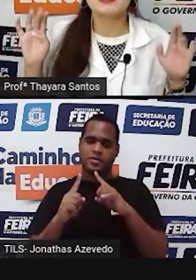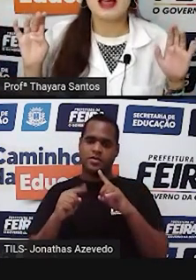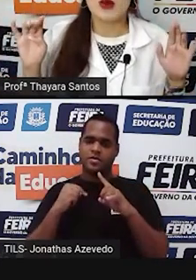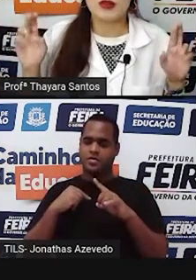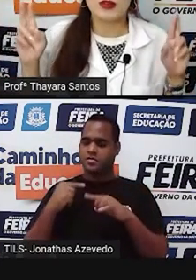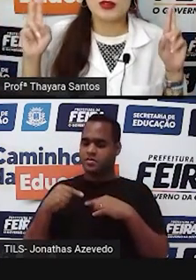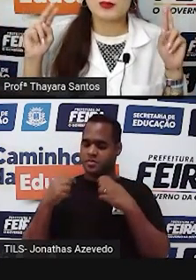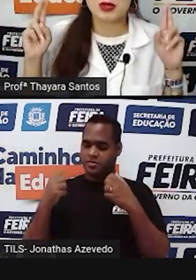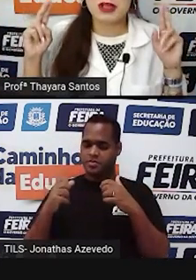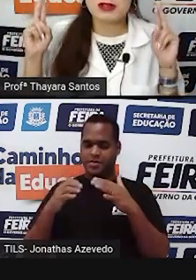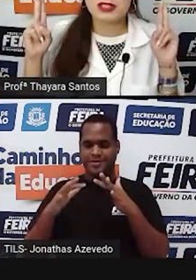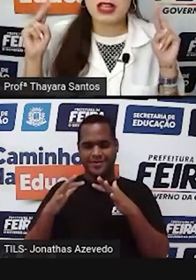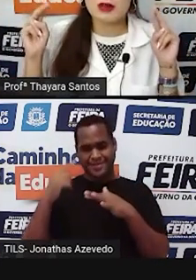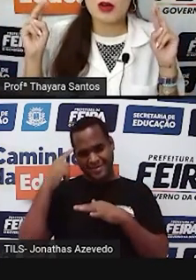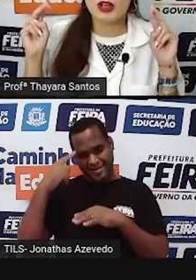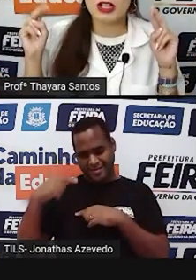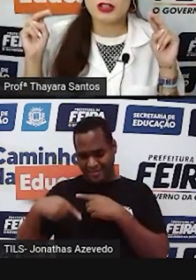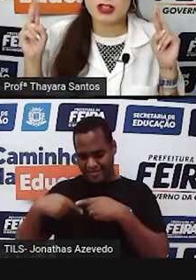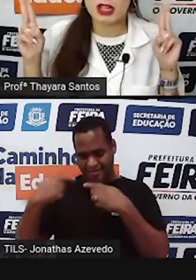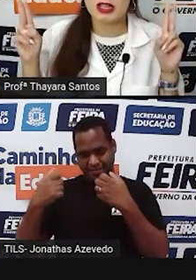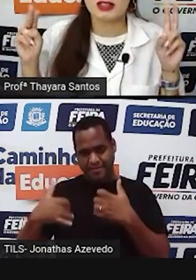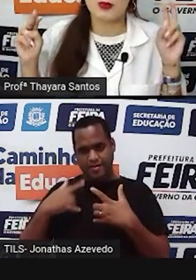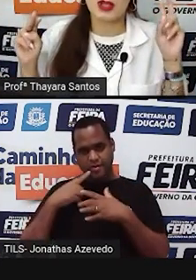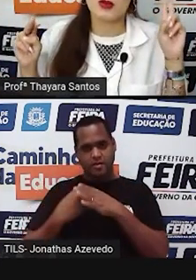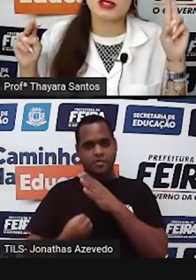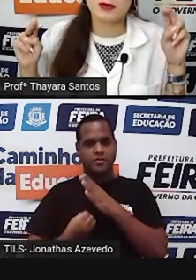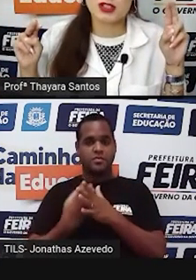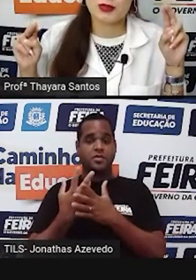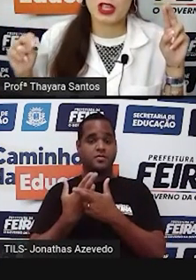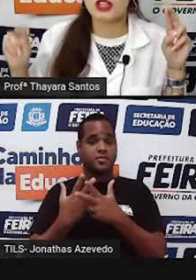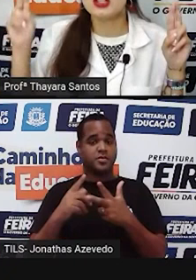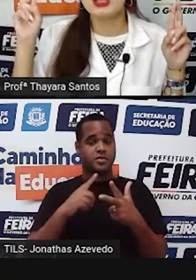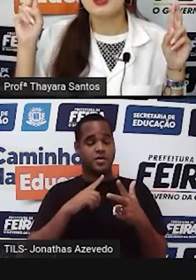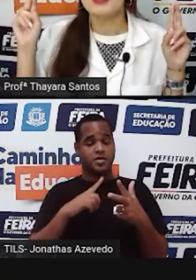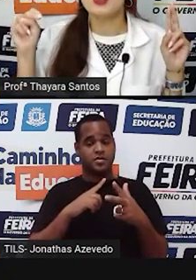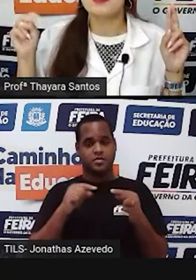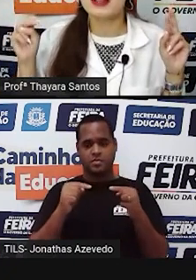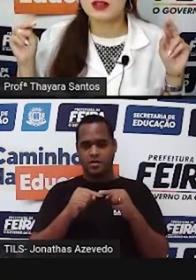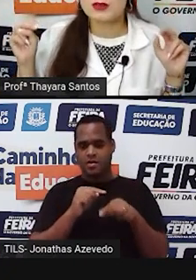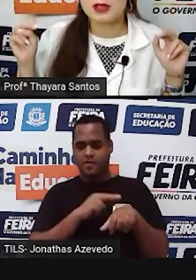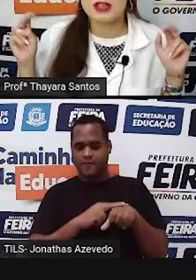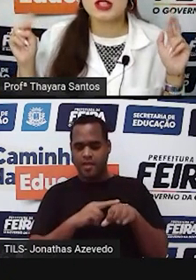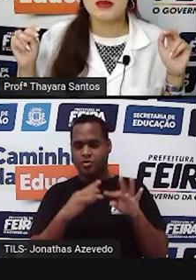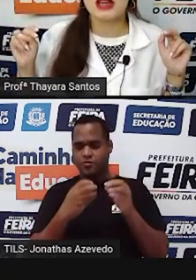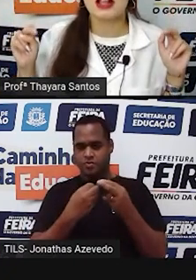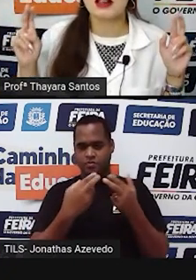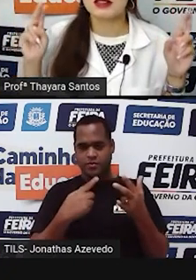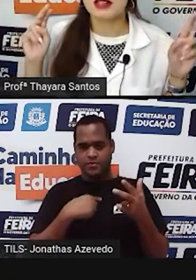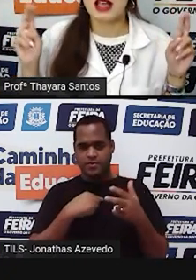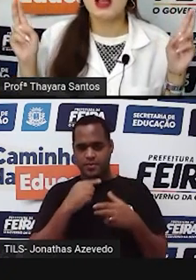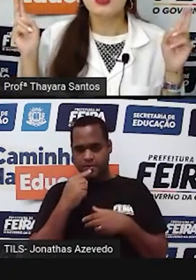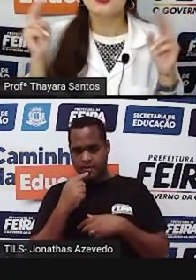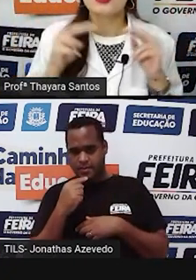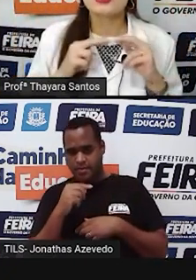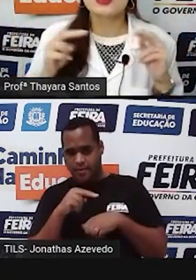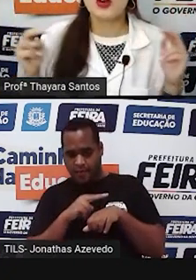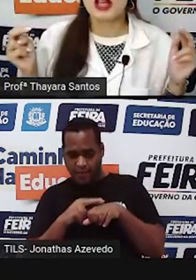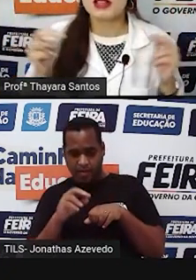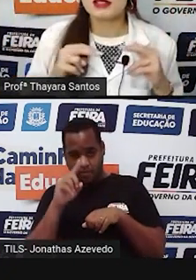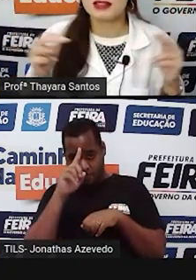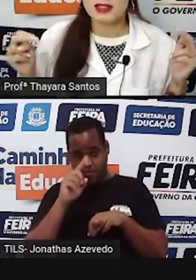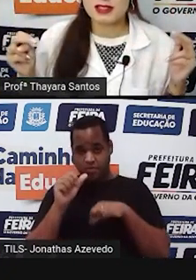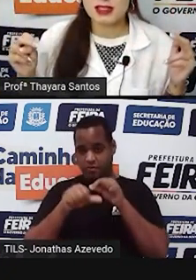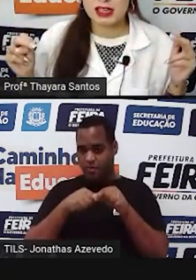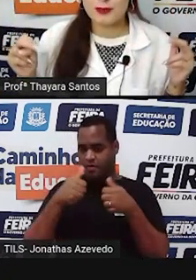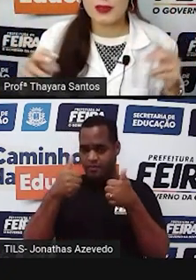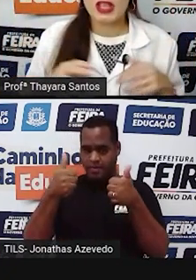parental, que foram os primeiros que deram origem ali. Então, pegou semente verde, pegou planta com semente amarela, tá? Cruzou